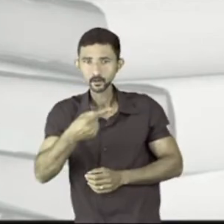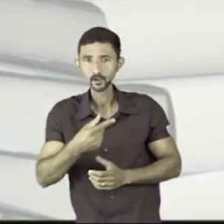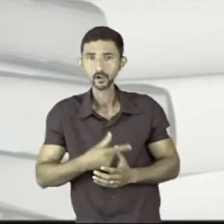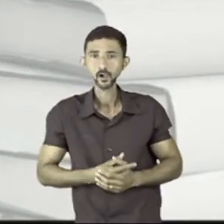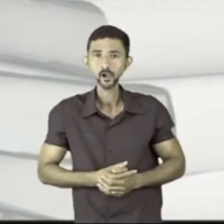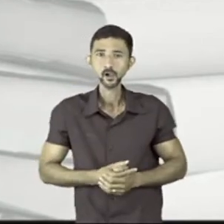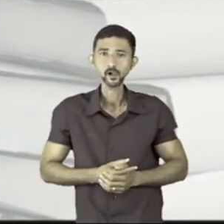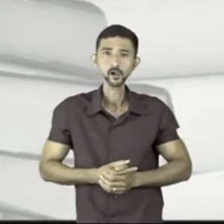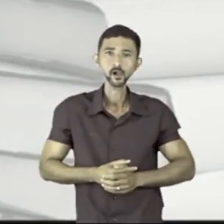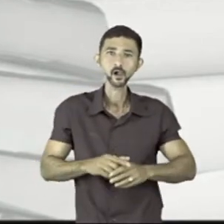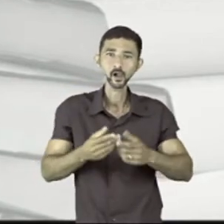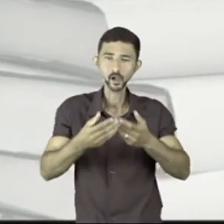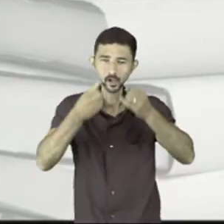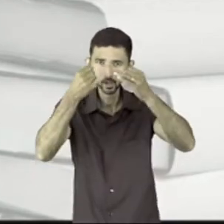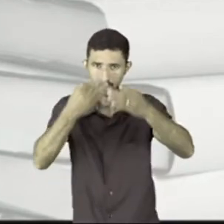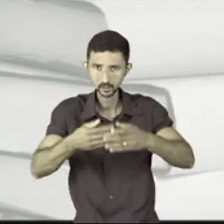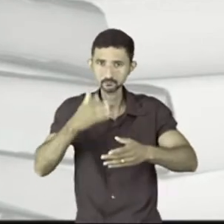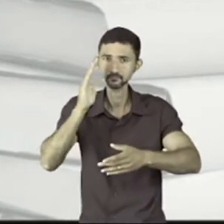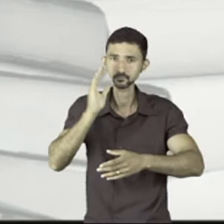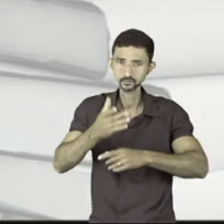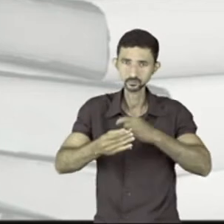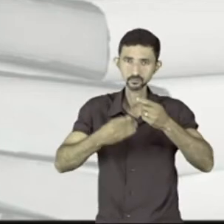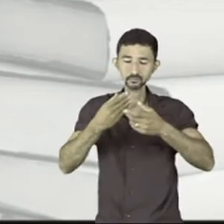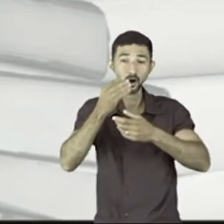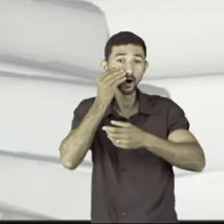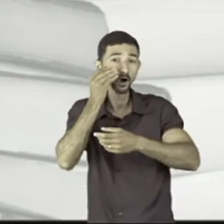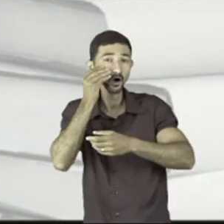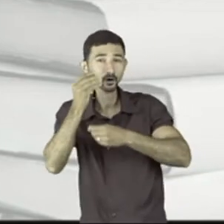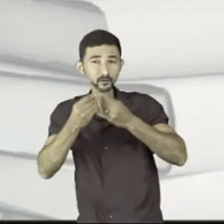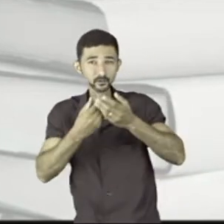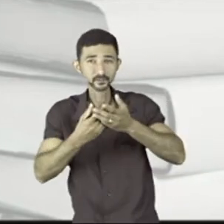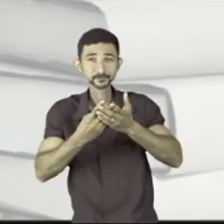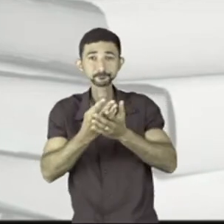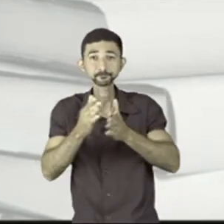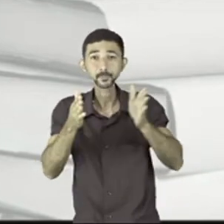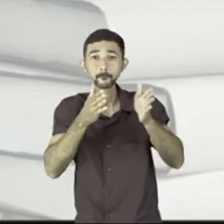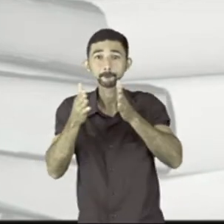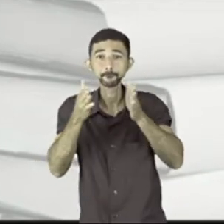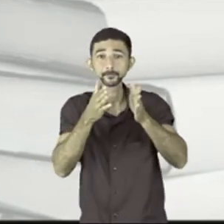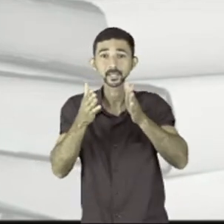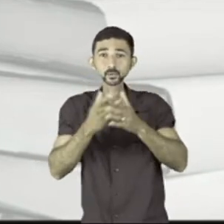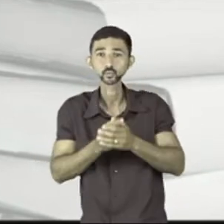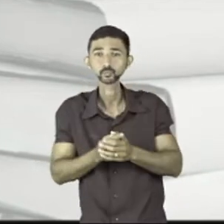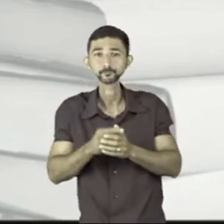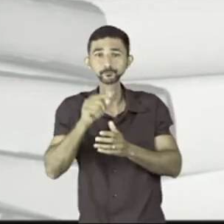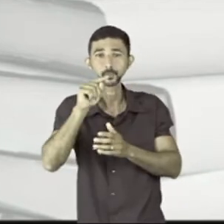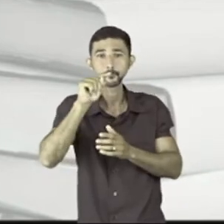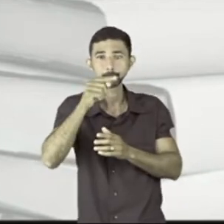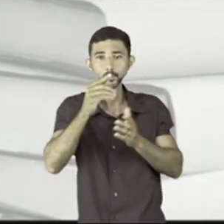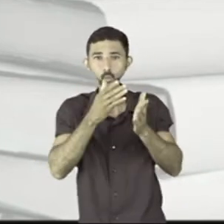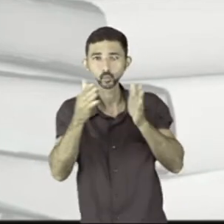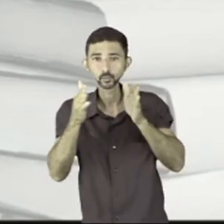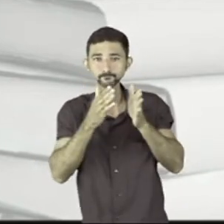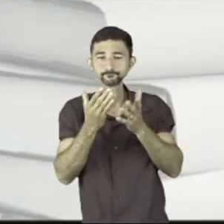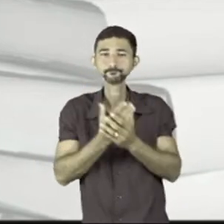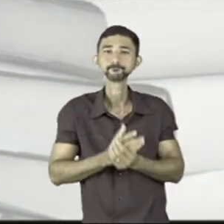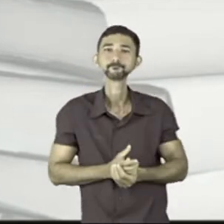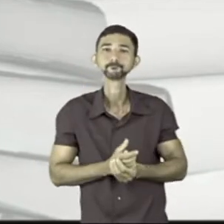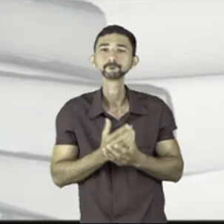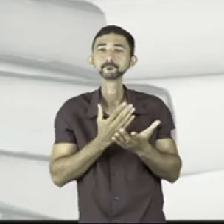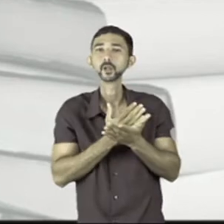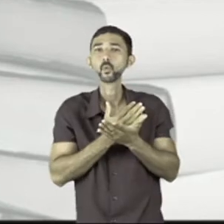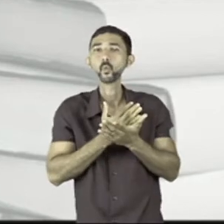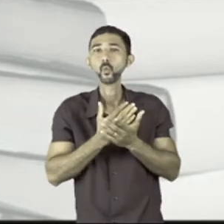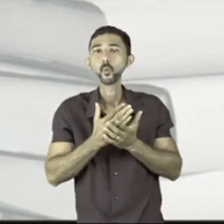e vírgula, como nós falamos. E aí, se você observar, esse período, os pontos, eles dividem os períodos. Ele